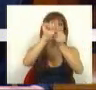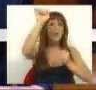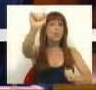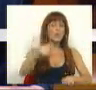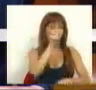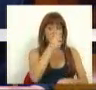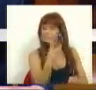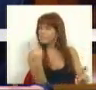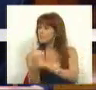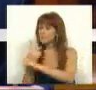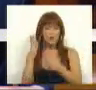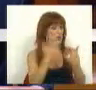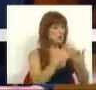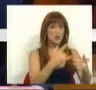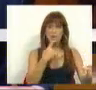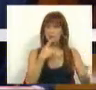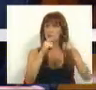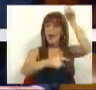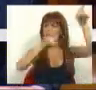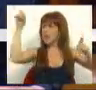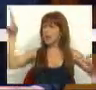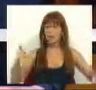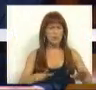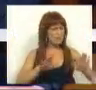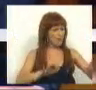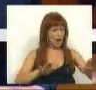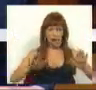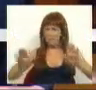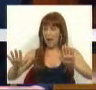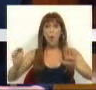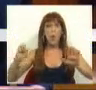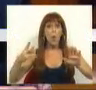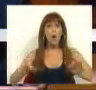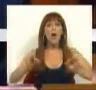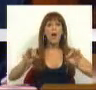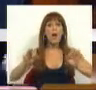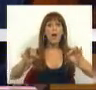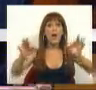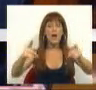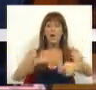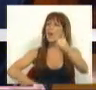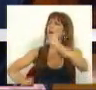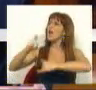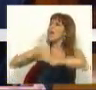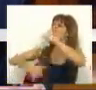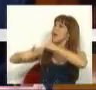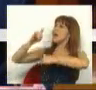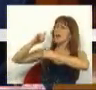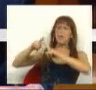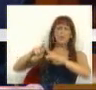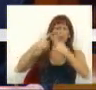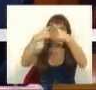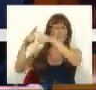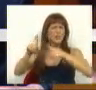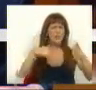do Parque Escolar está, em muitos casos, suspensa ou adiada. Está-se a andar para trás, também na